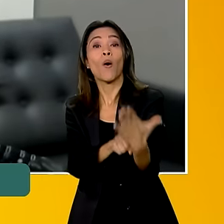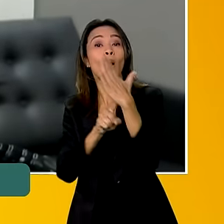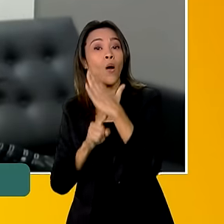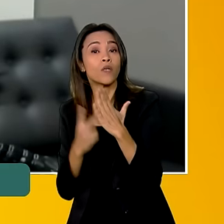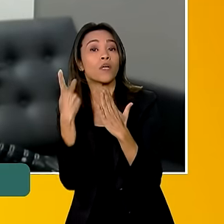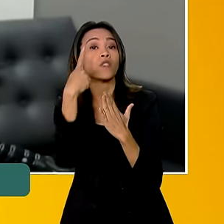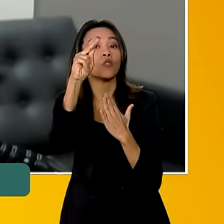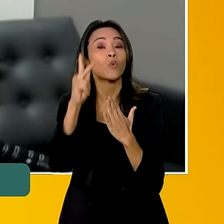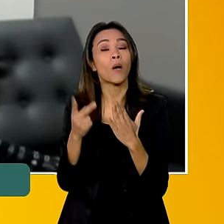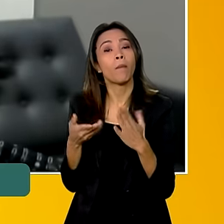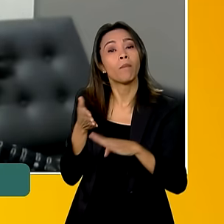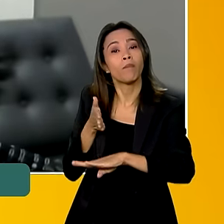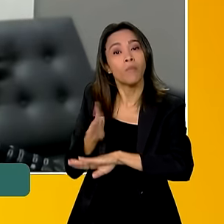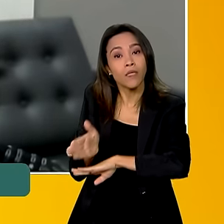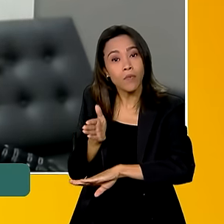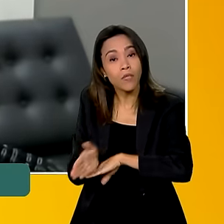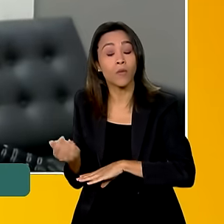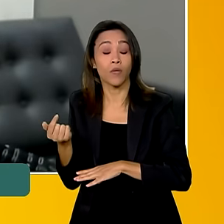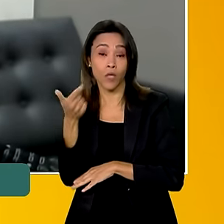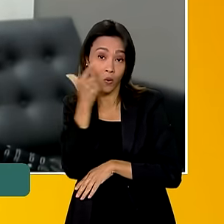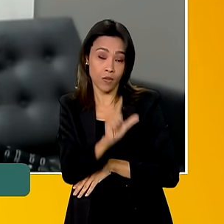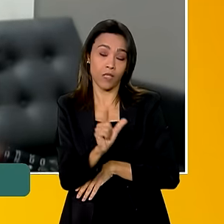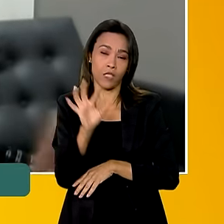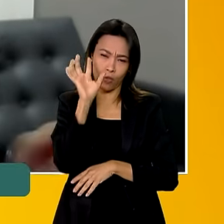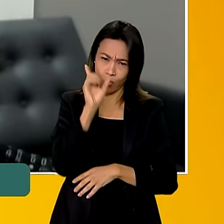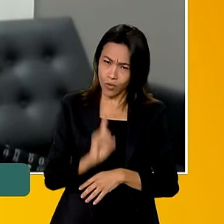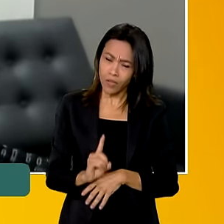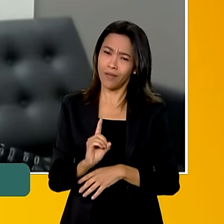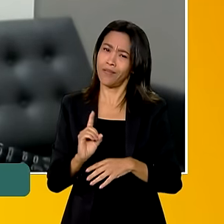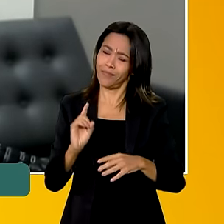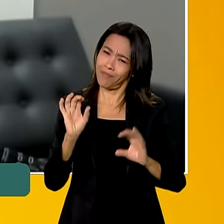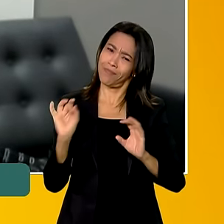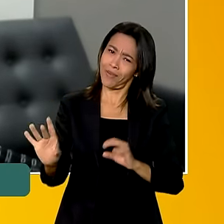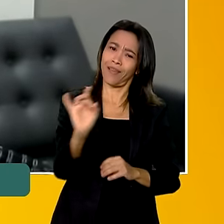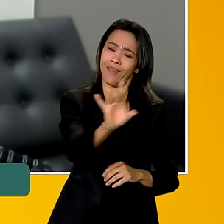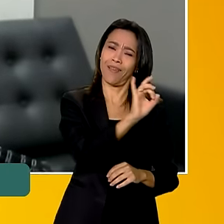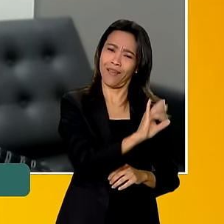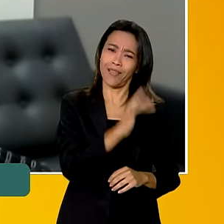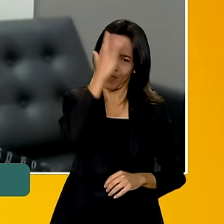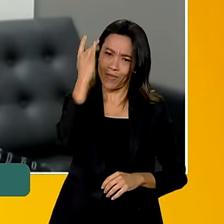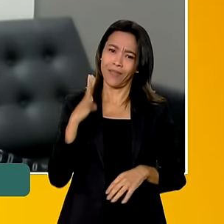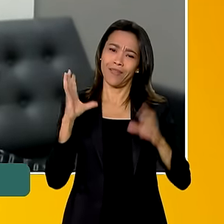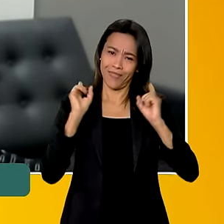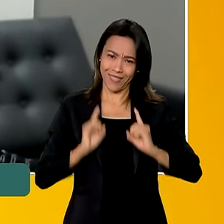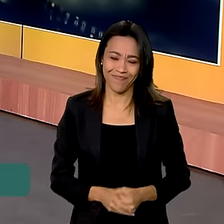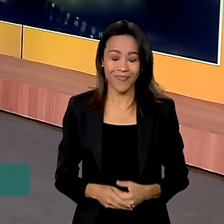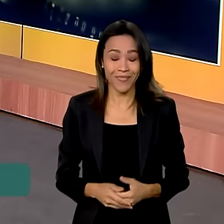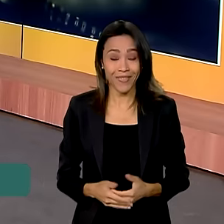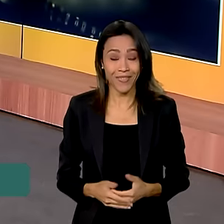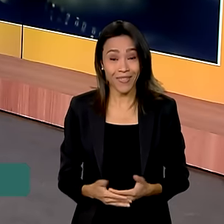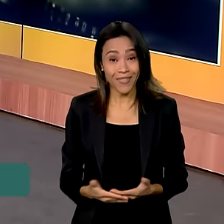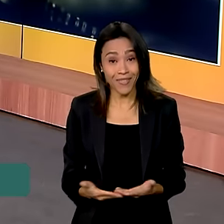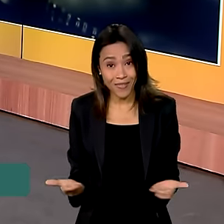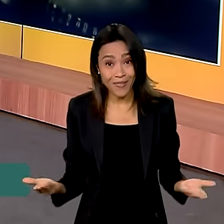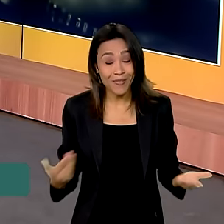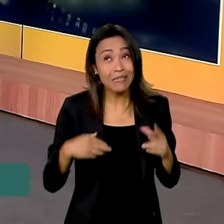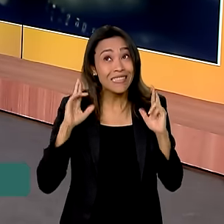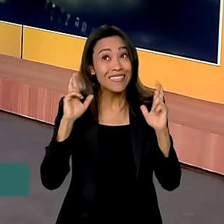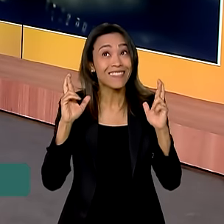contribuição para que o direito chegue no cotidiano de cada cidadão e cidadã com deficiência. Para que a gente